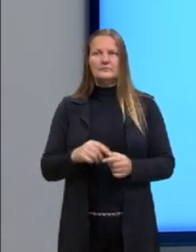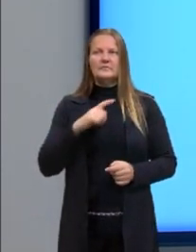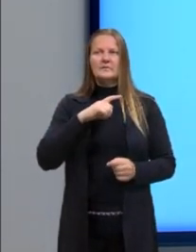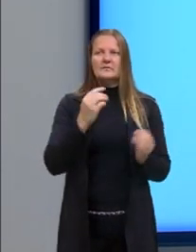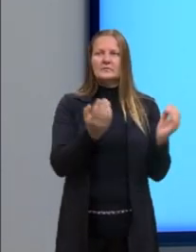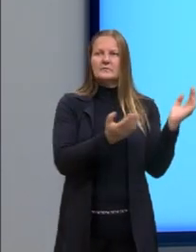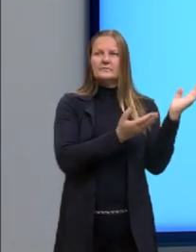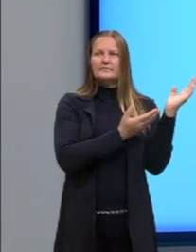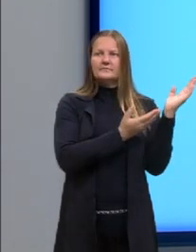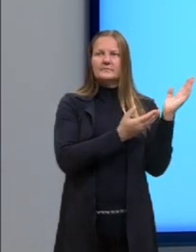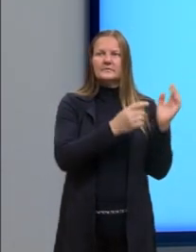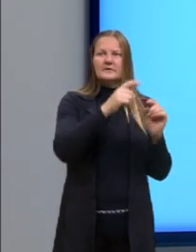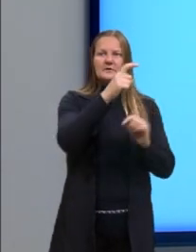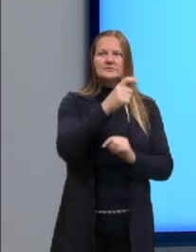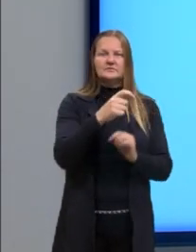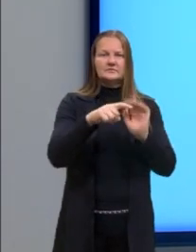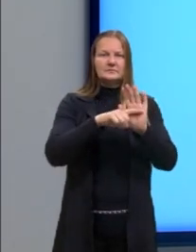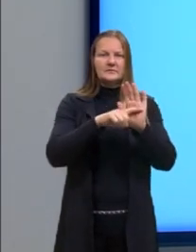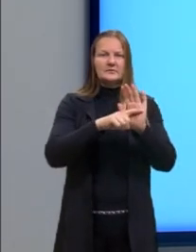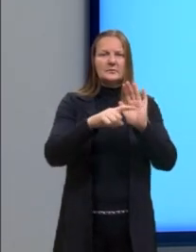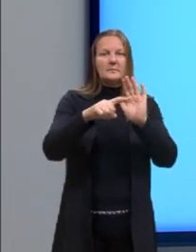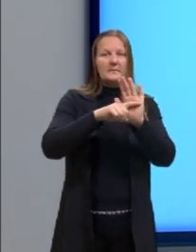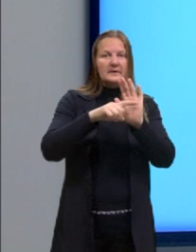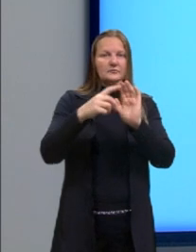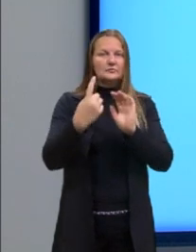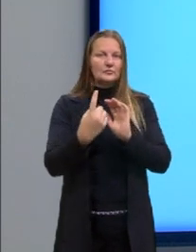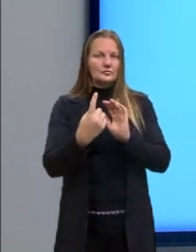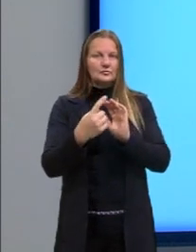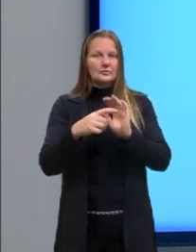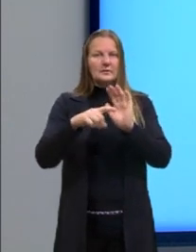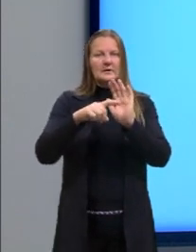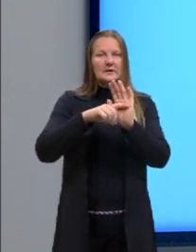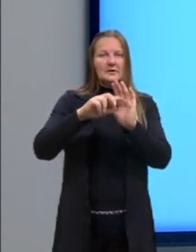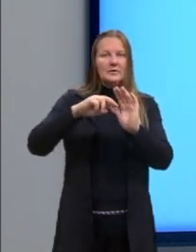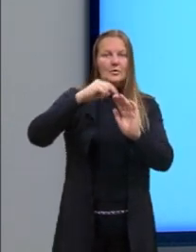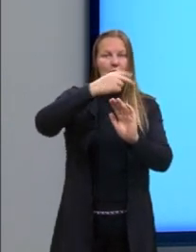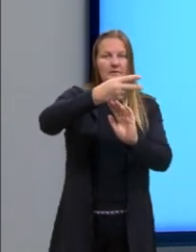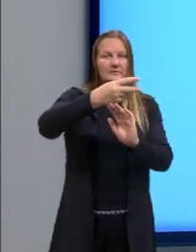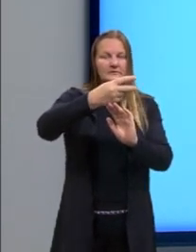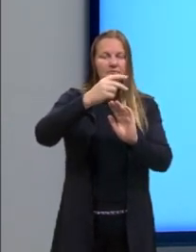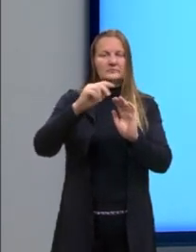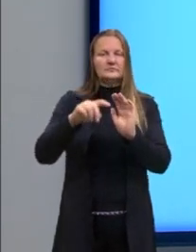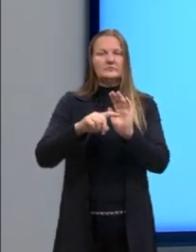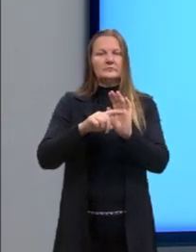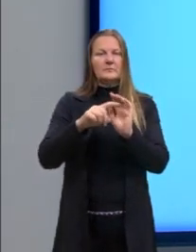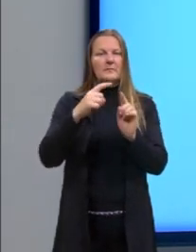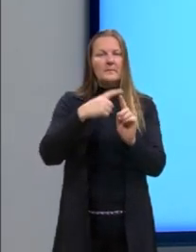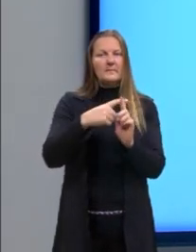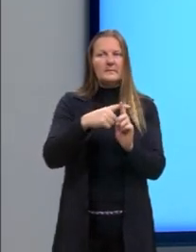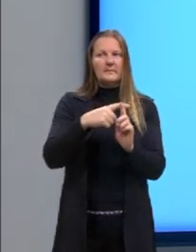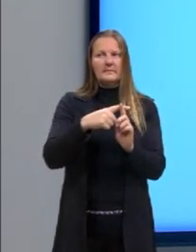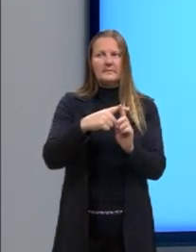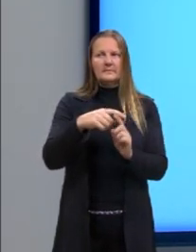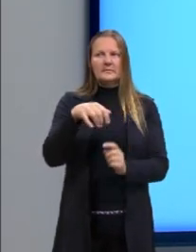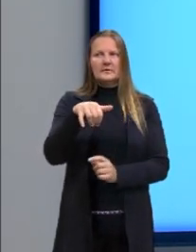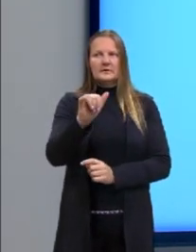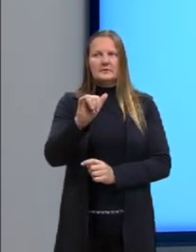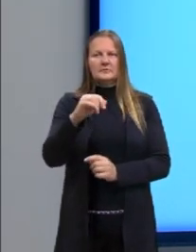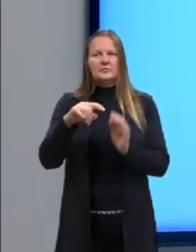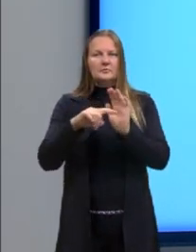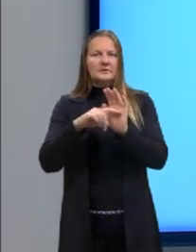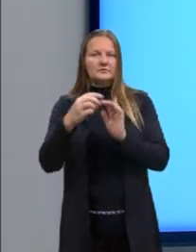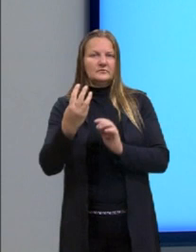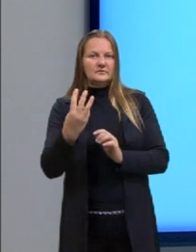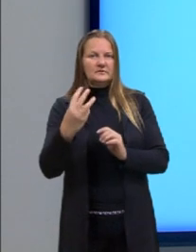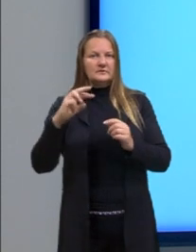X menos menos 1 elevado ao quadrado, mais Y menos